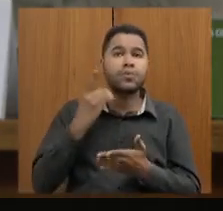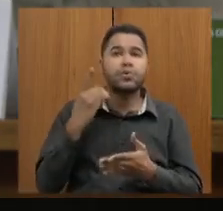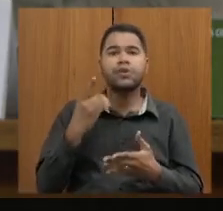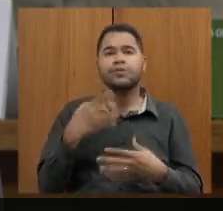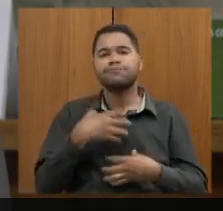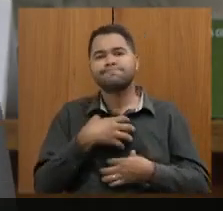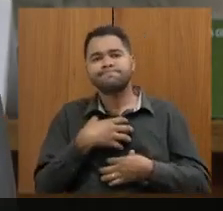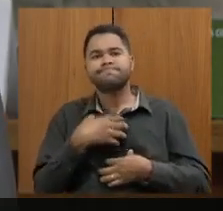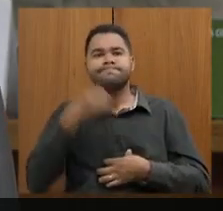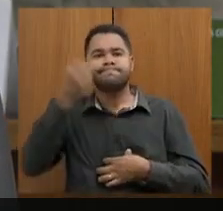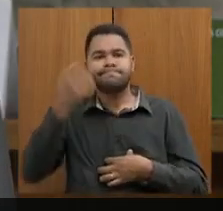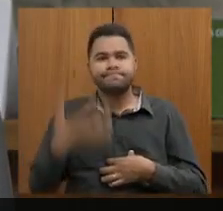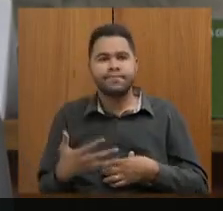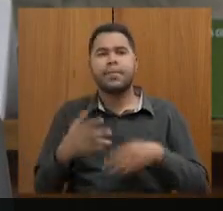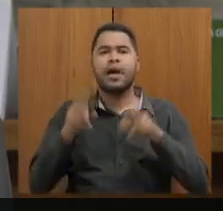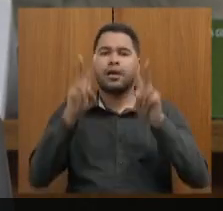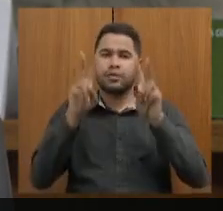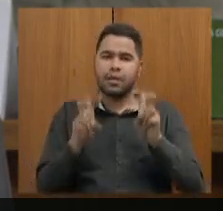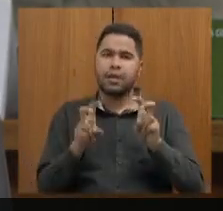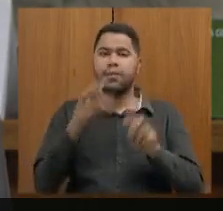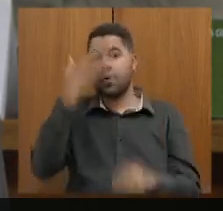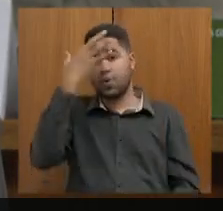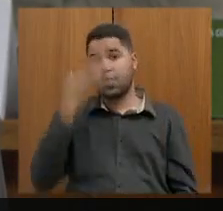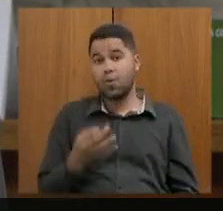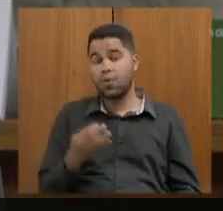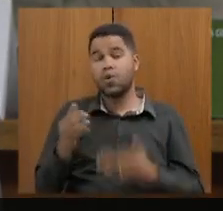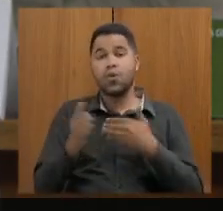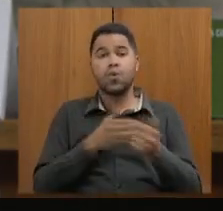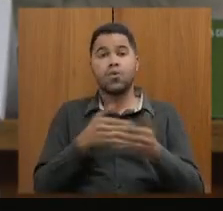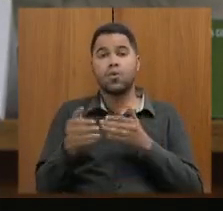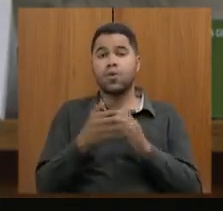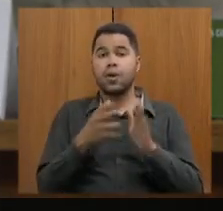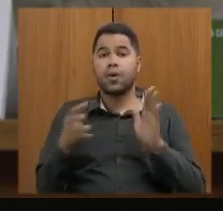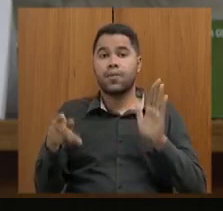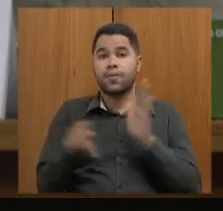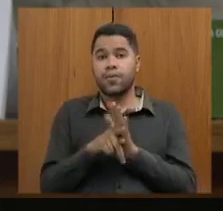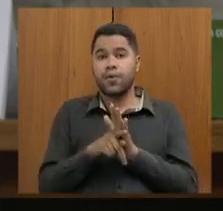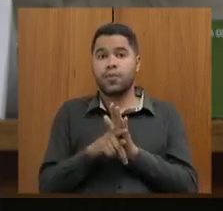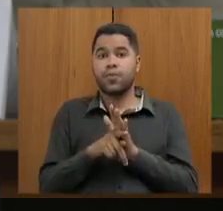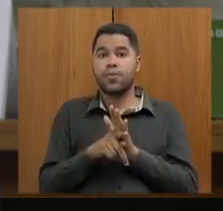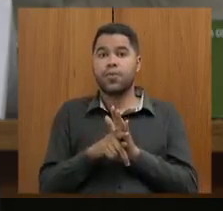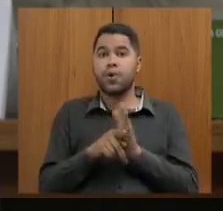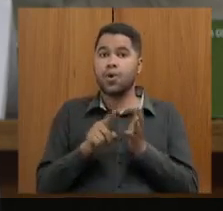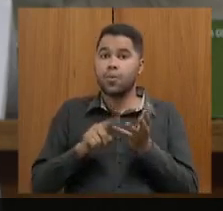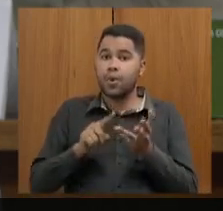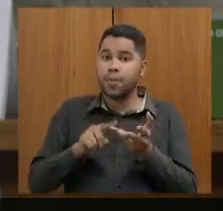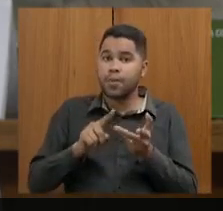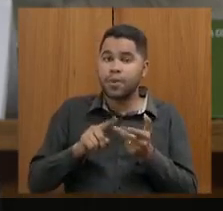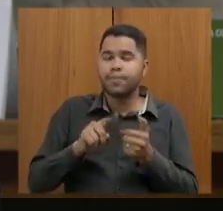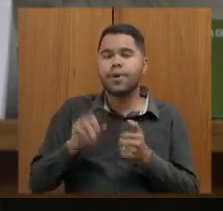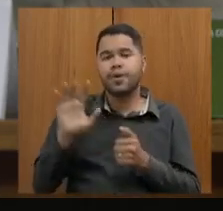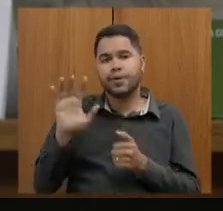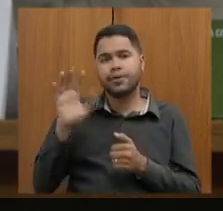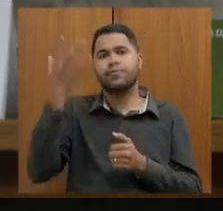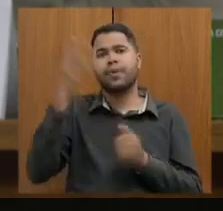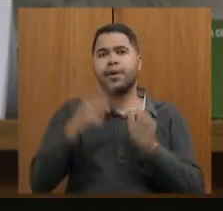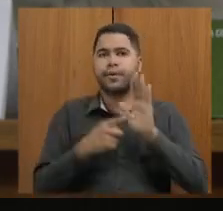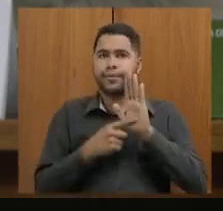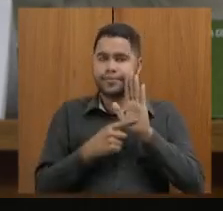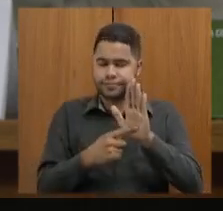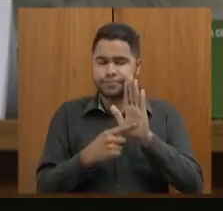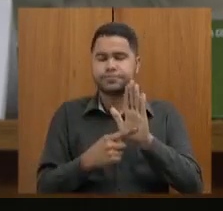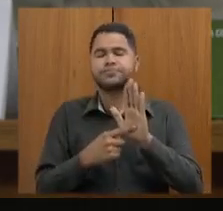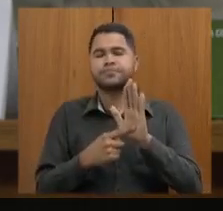do tema, e foi compreendido que qualquer sessão de servidor agora que está lotada em turma impacta expressivamente